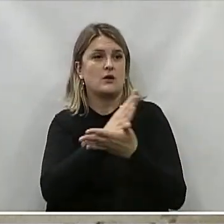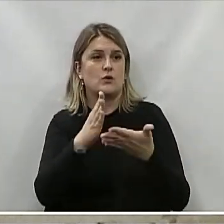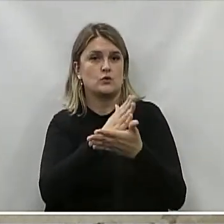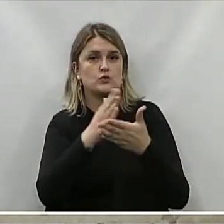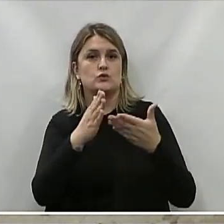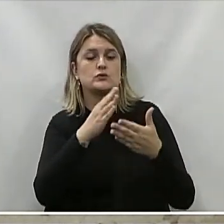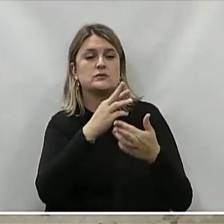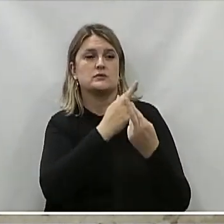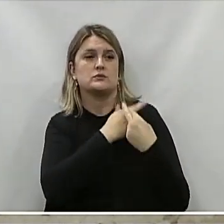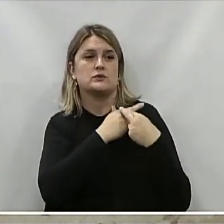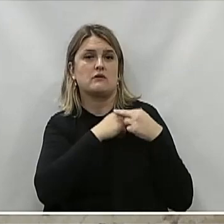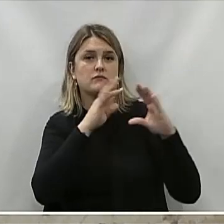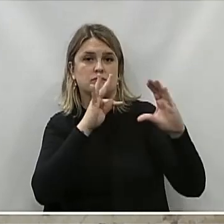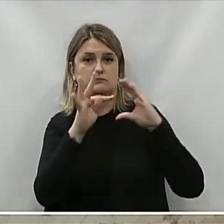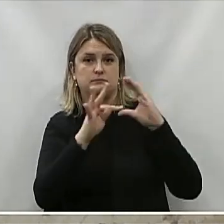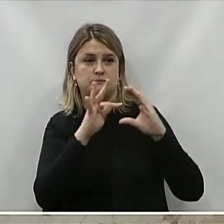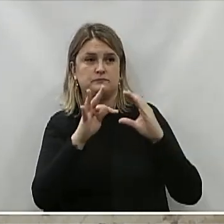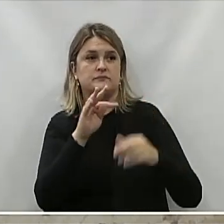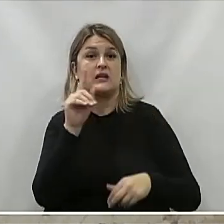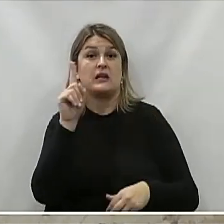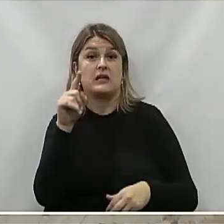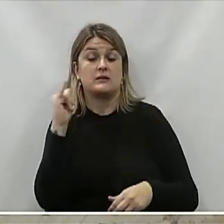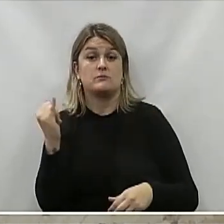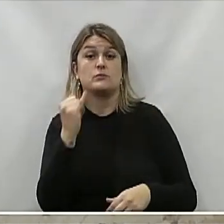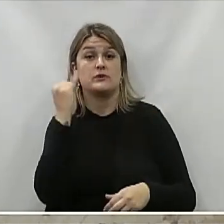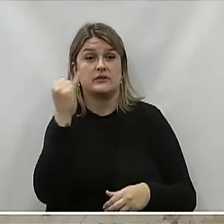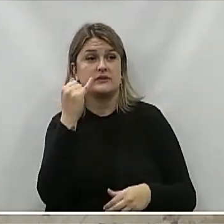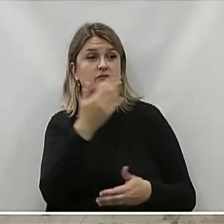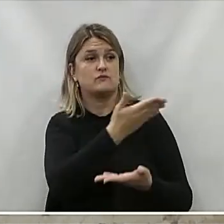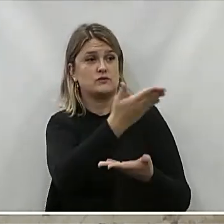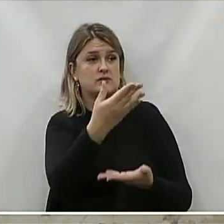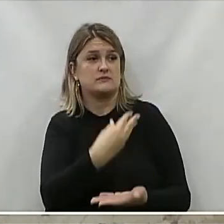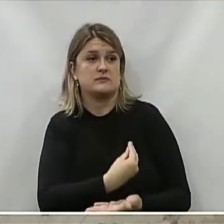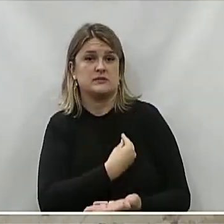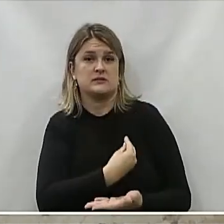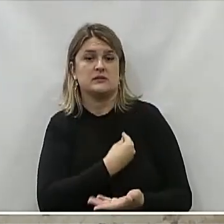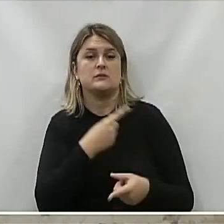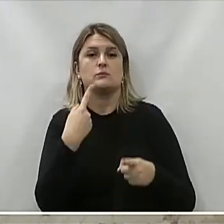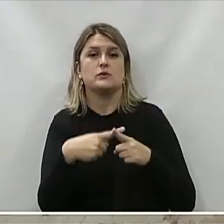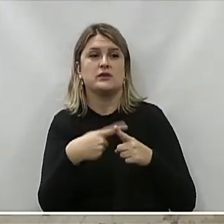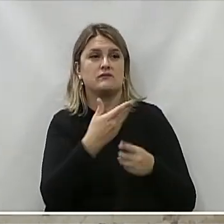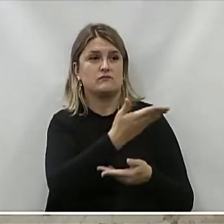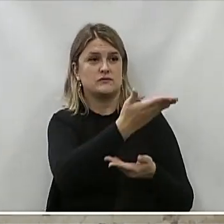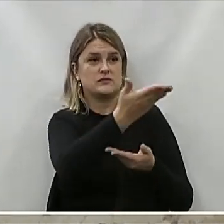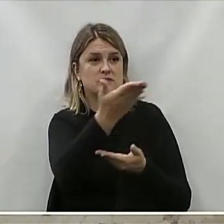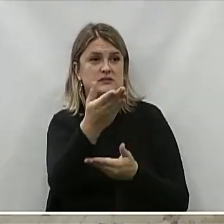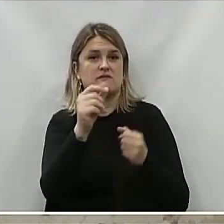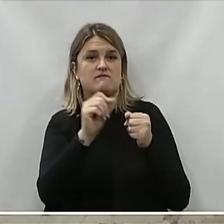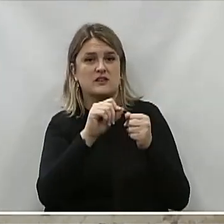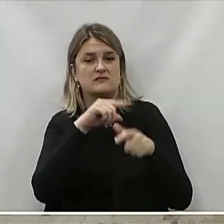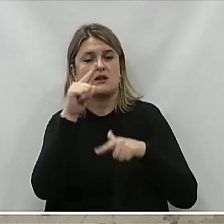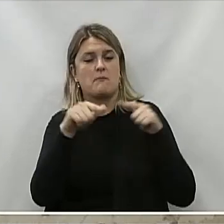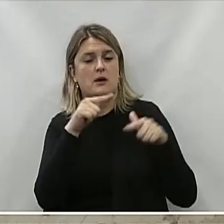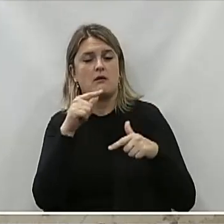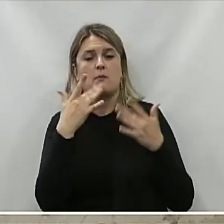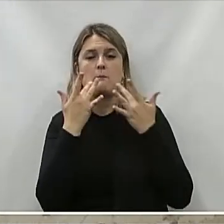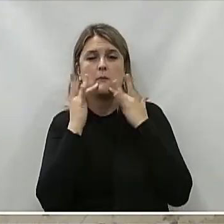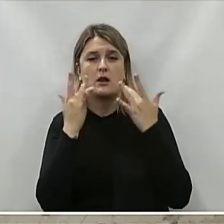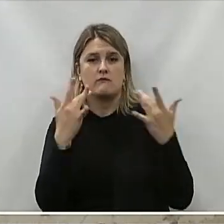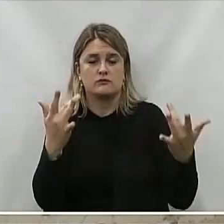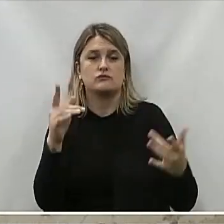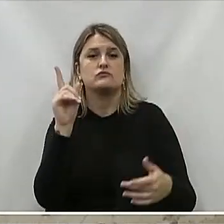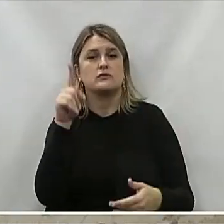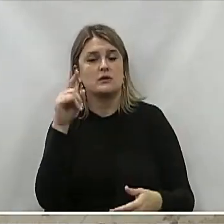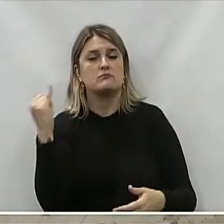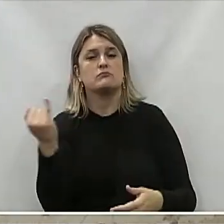nossos Conselheiros Tutelares Muito importante A presença Dos senhores Aqui Até porque Os senhores Que fazem Esse trabalho E também É importante Para